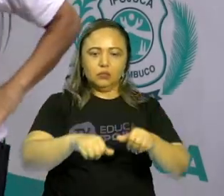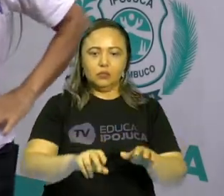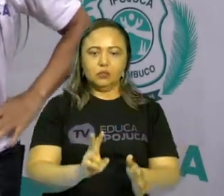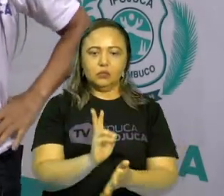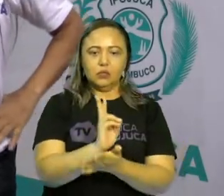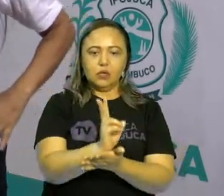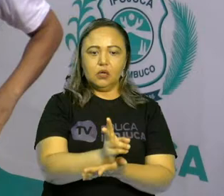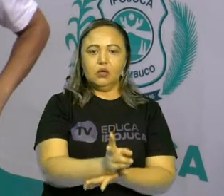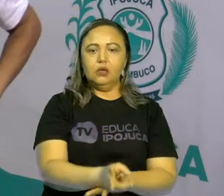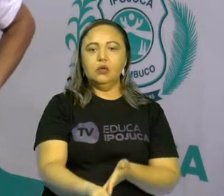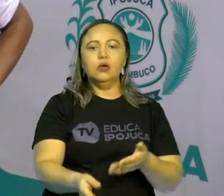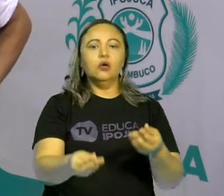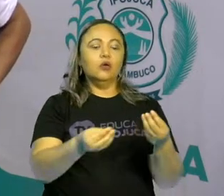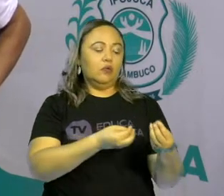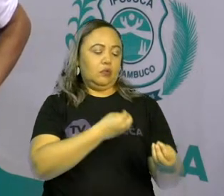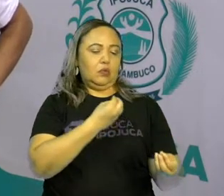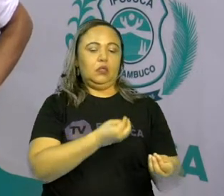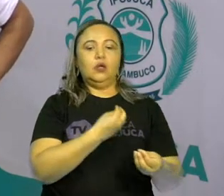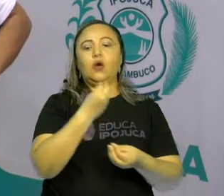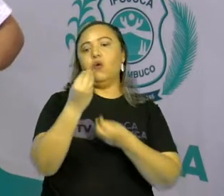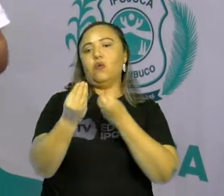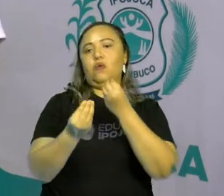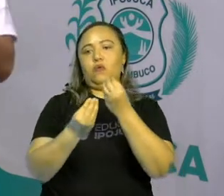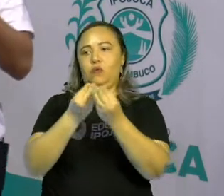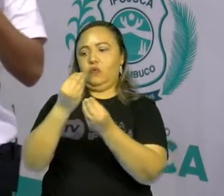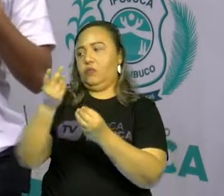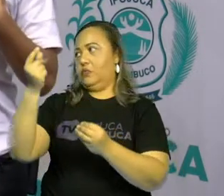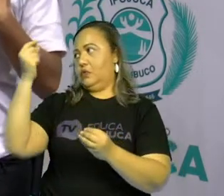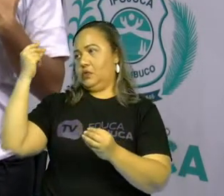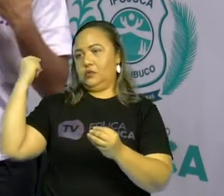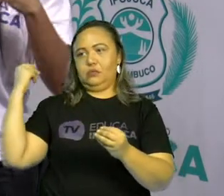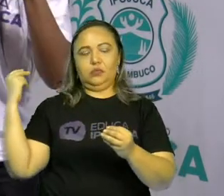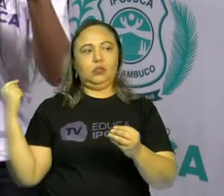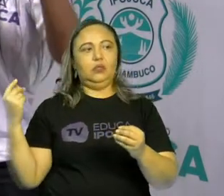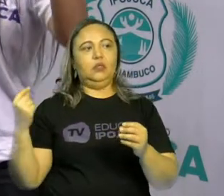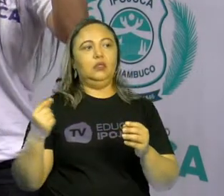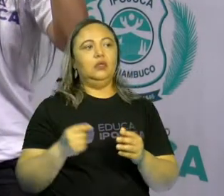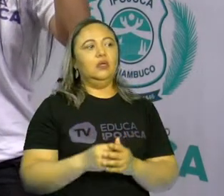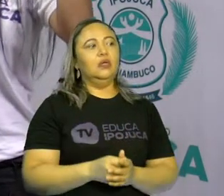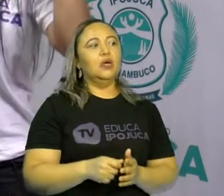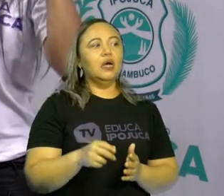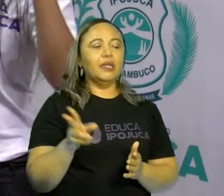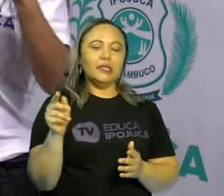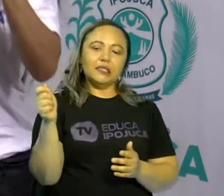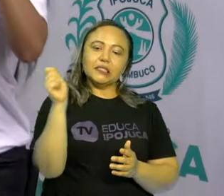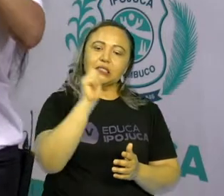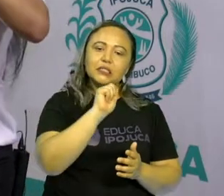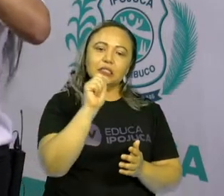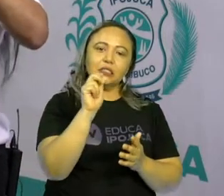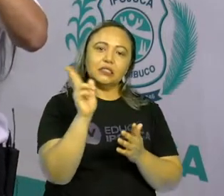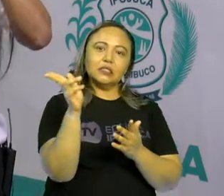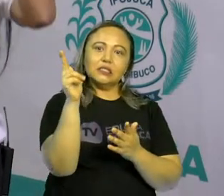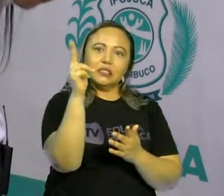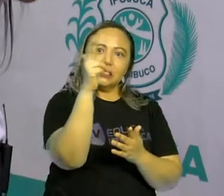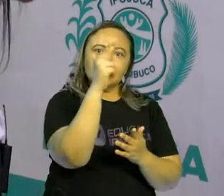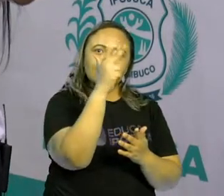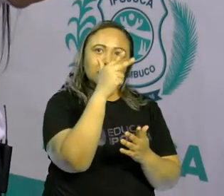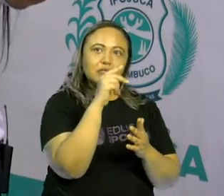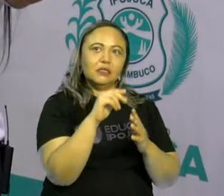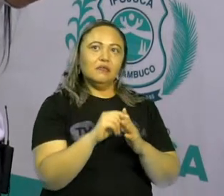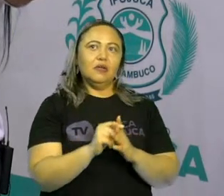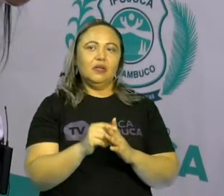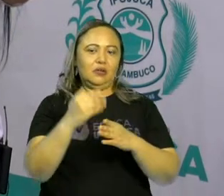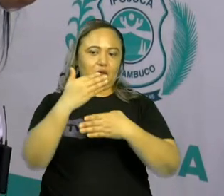como era que eles viviam antigamente. Como é que eu sei disso? Porque eles começaram a deixar. Eles desenhavam